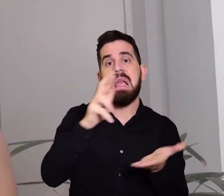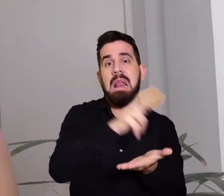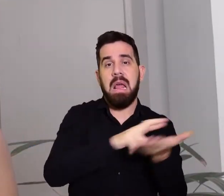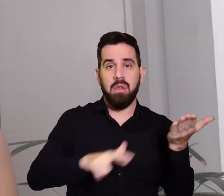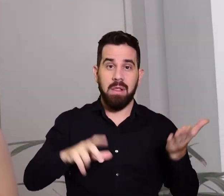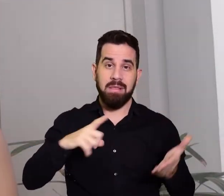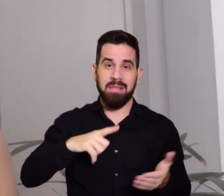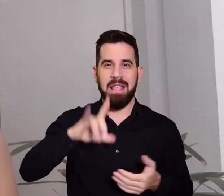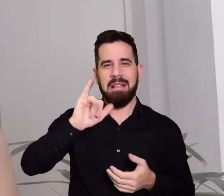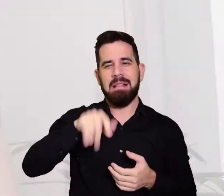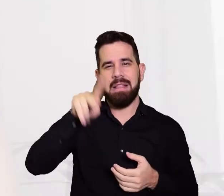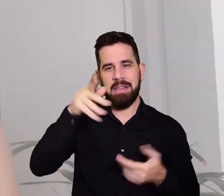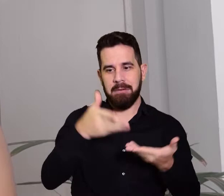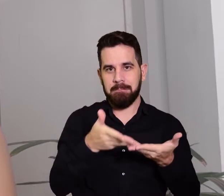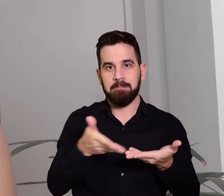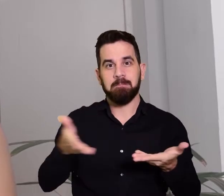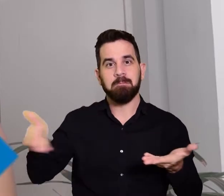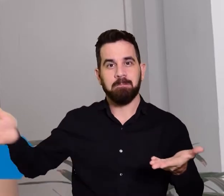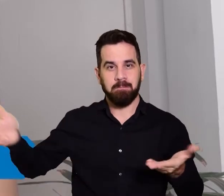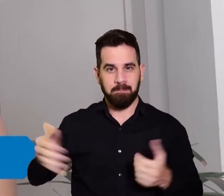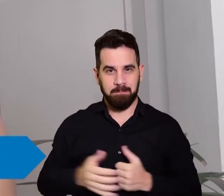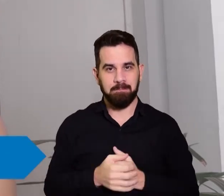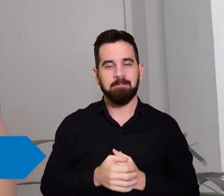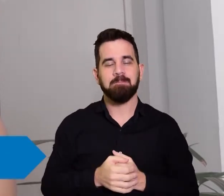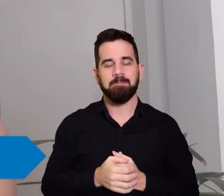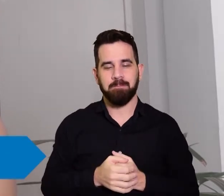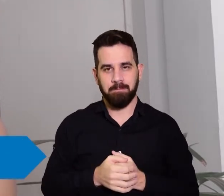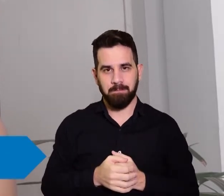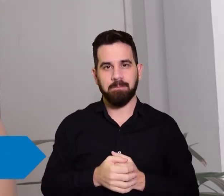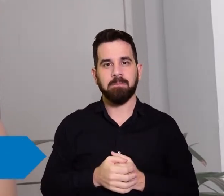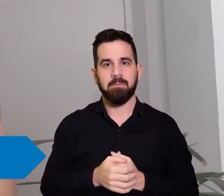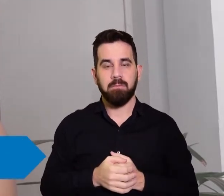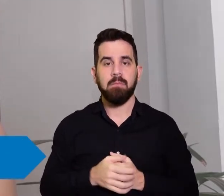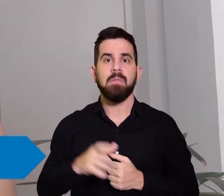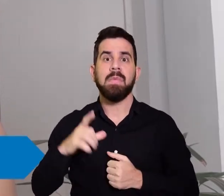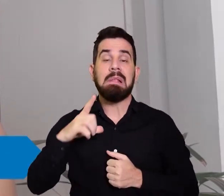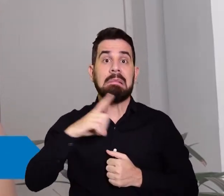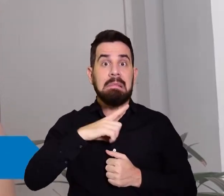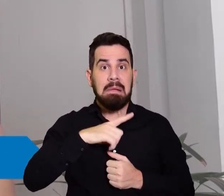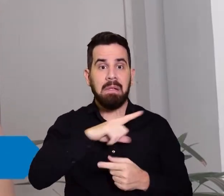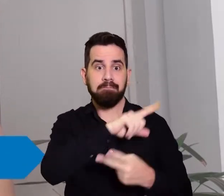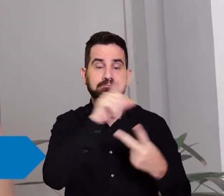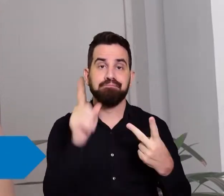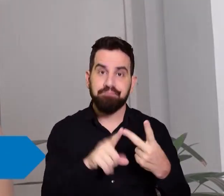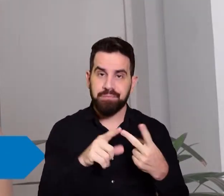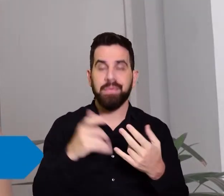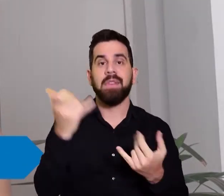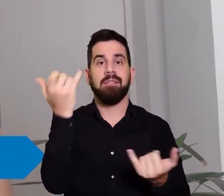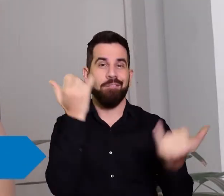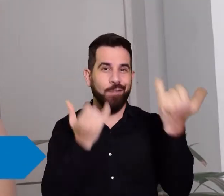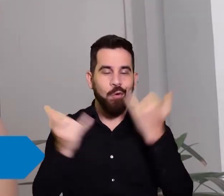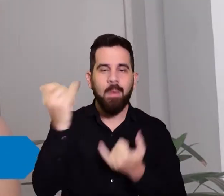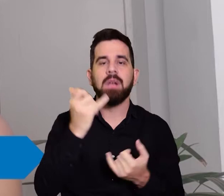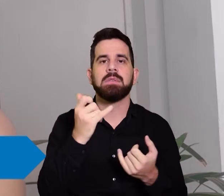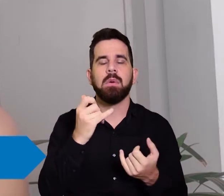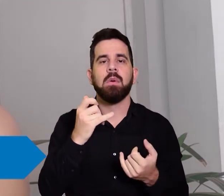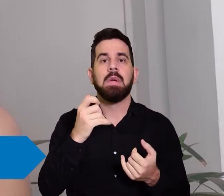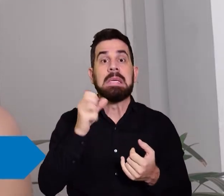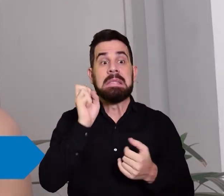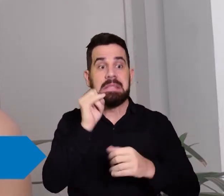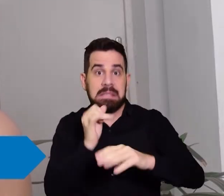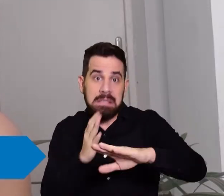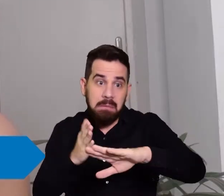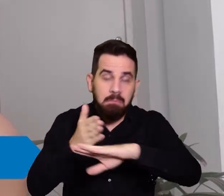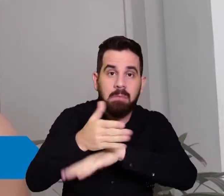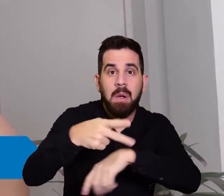que aparece aqui na tela. Candidatos a entrar em programas de pós-graduação precisam passar pela prova de suficiência em